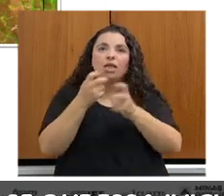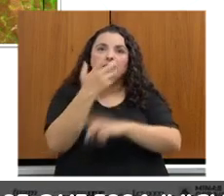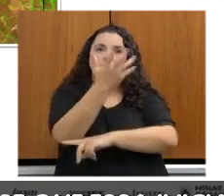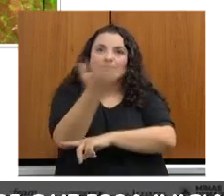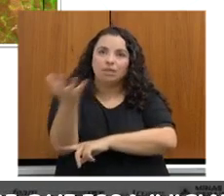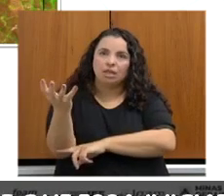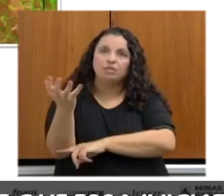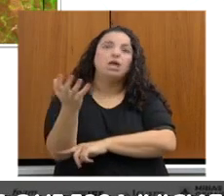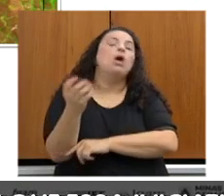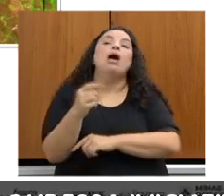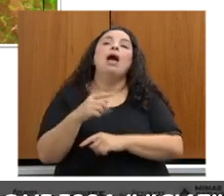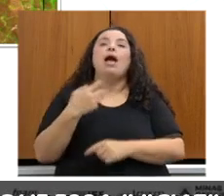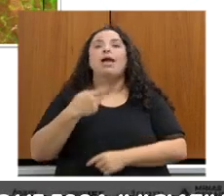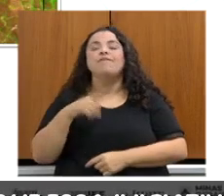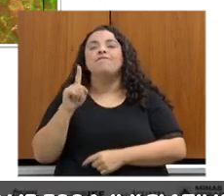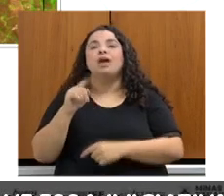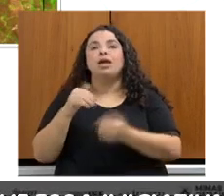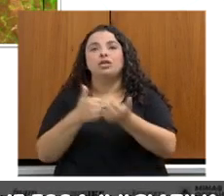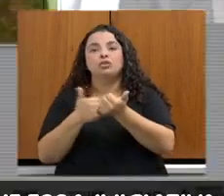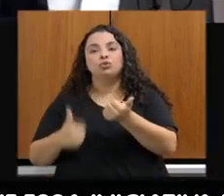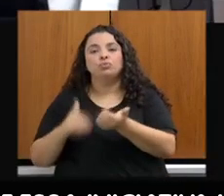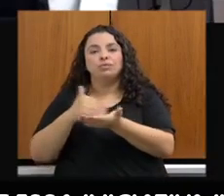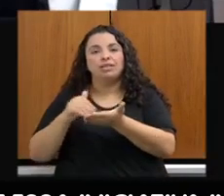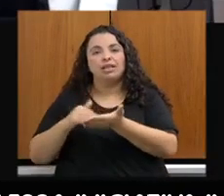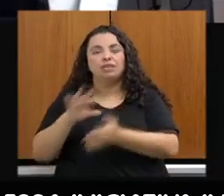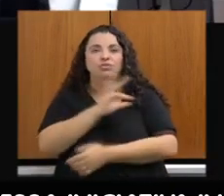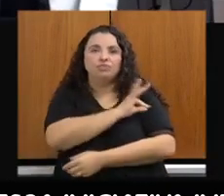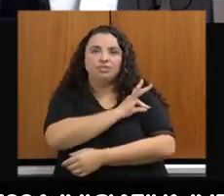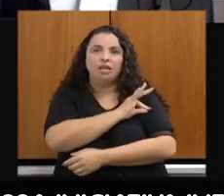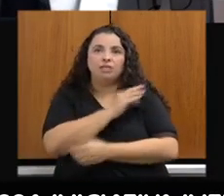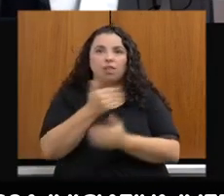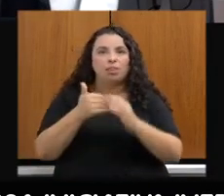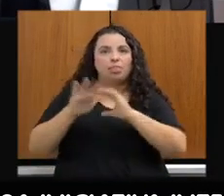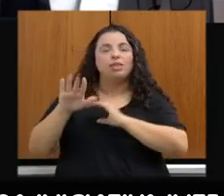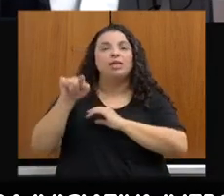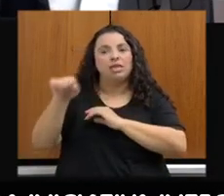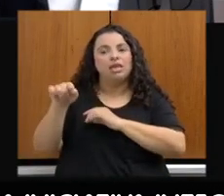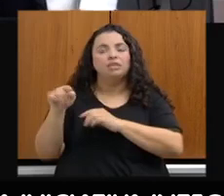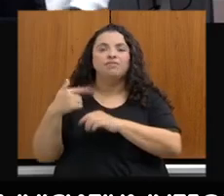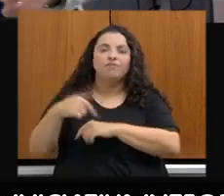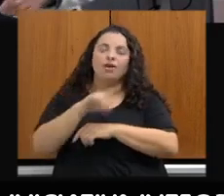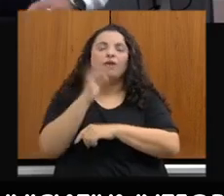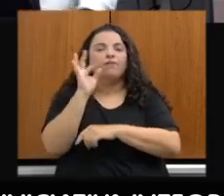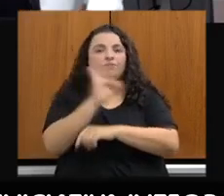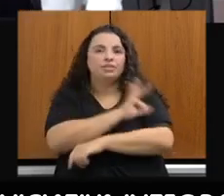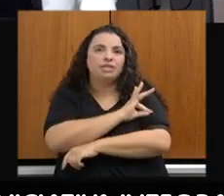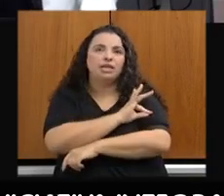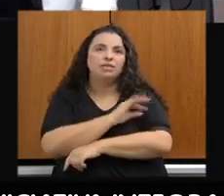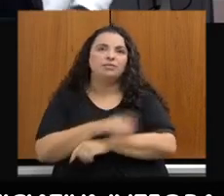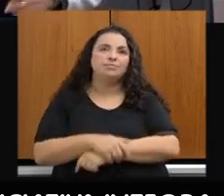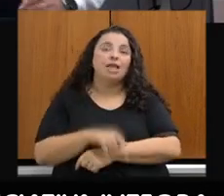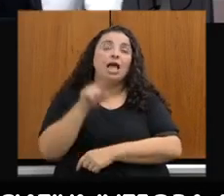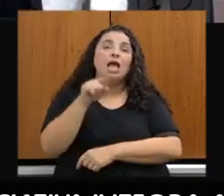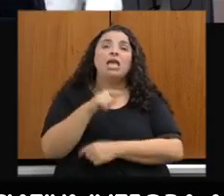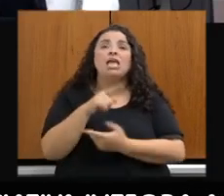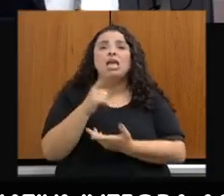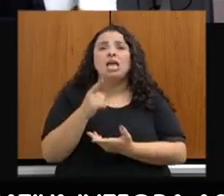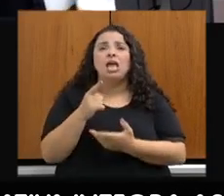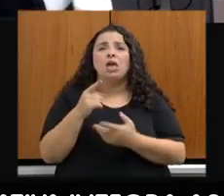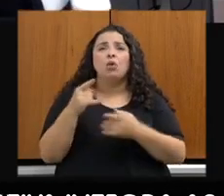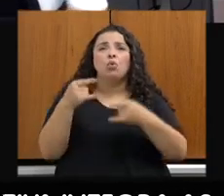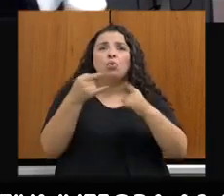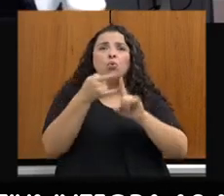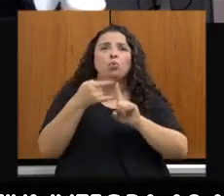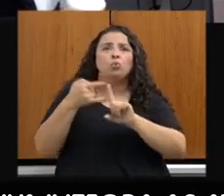e repassa para a Subsecretaria de Fiscalização. Por favor. Aqui o zoom, onde nós mostramos o aumento da